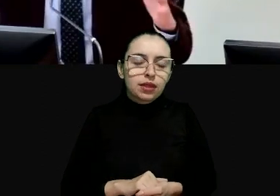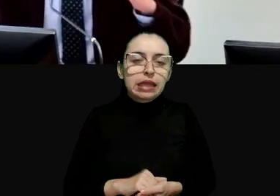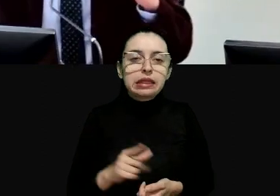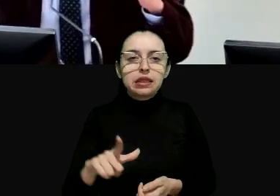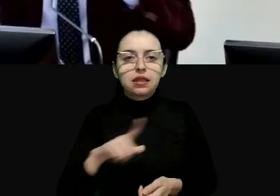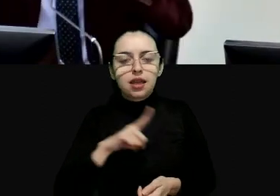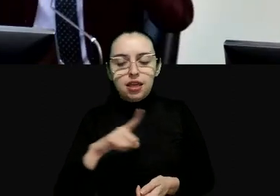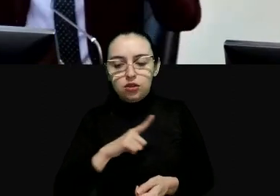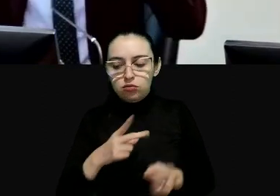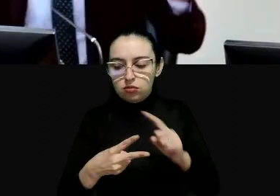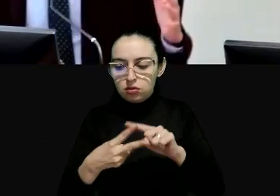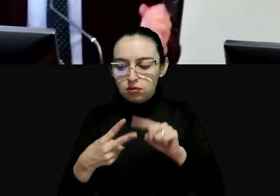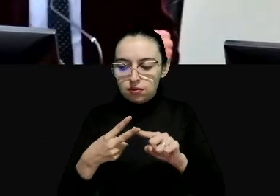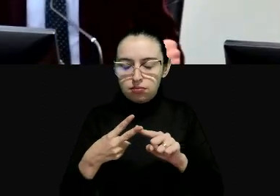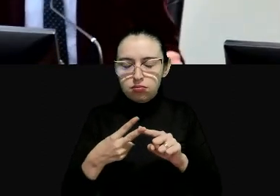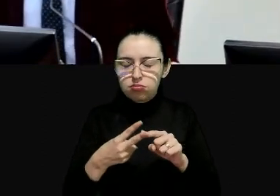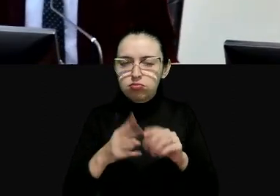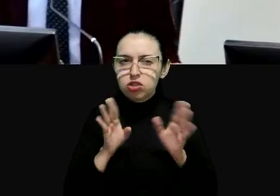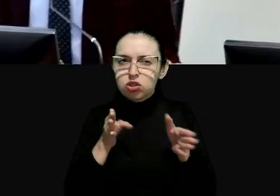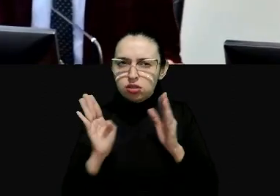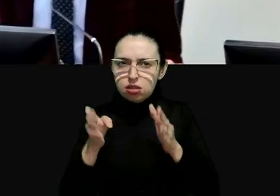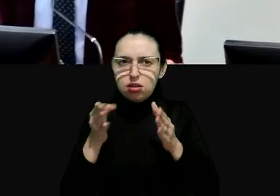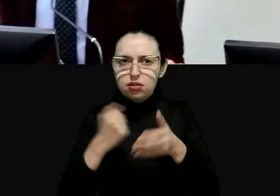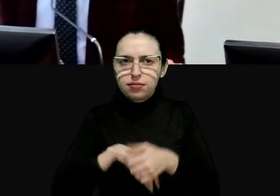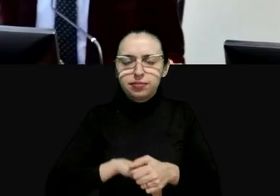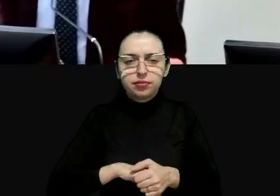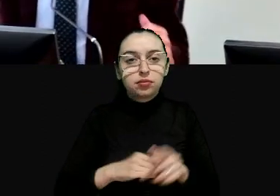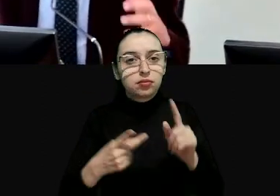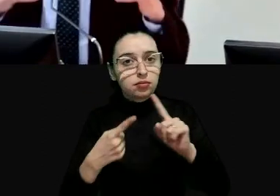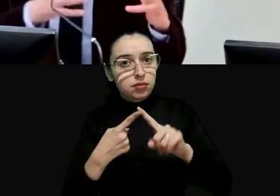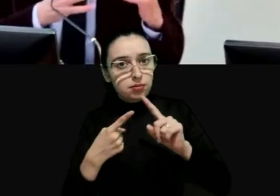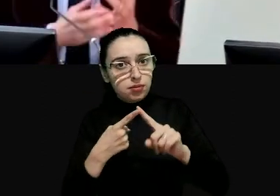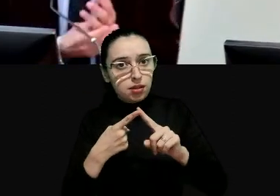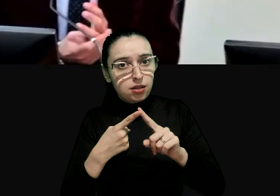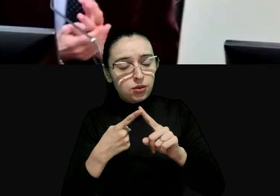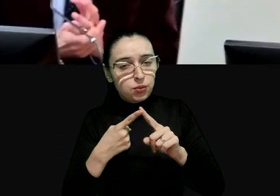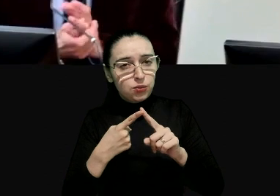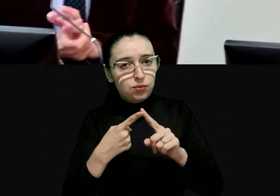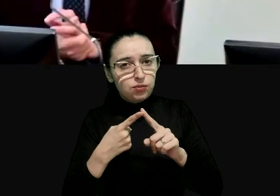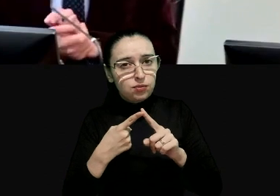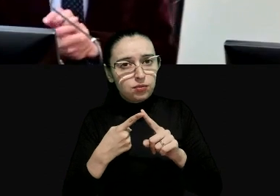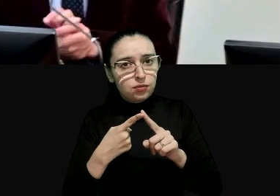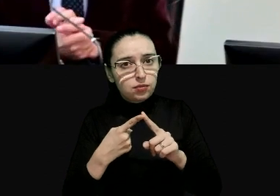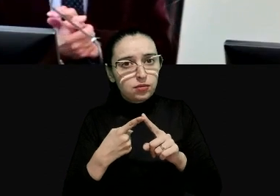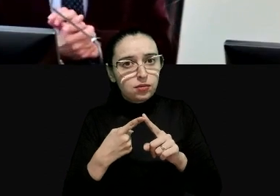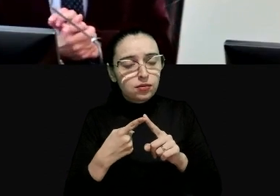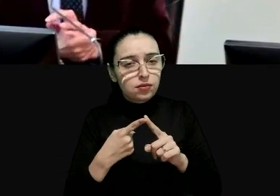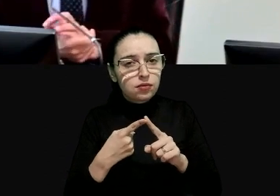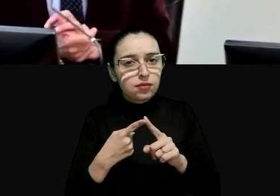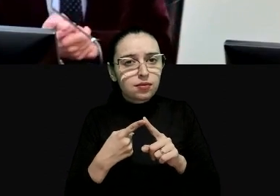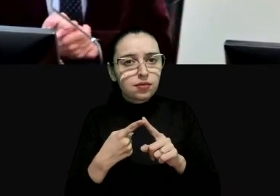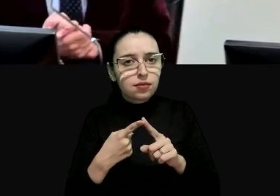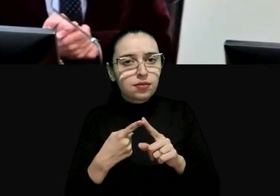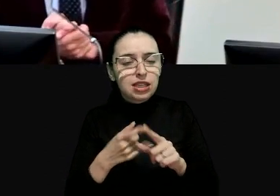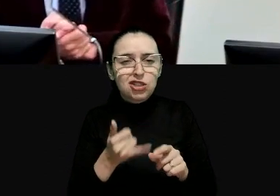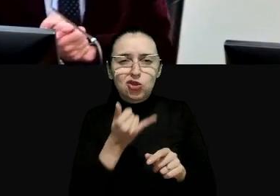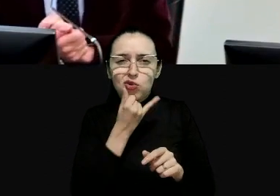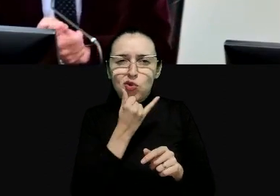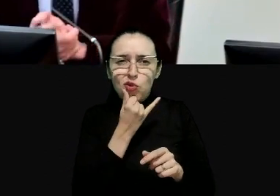temos dois paradigmas de constituição o primeiro paradigma de constituição é o